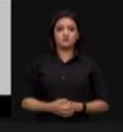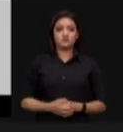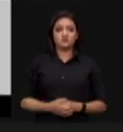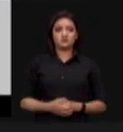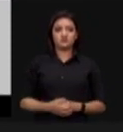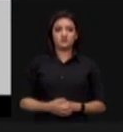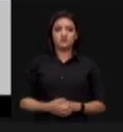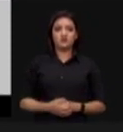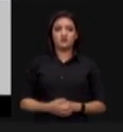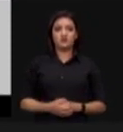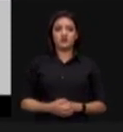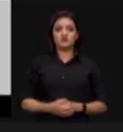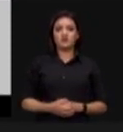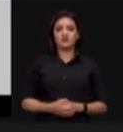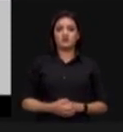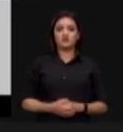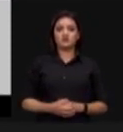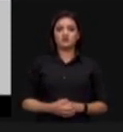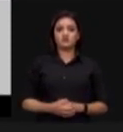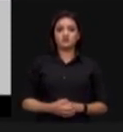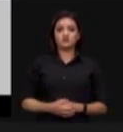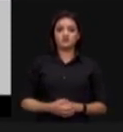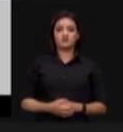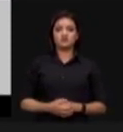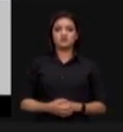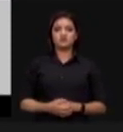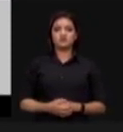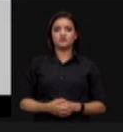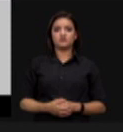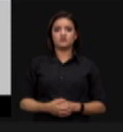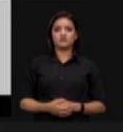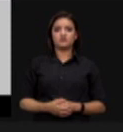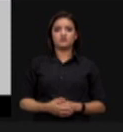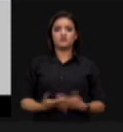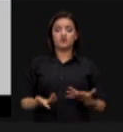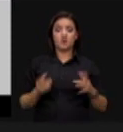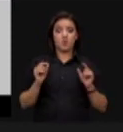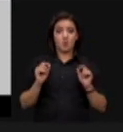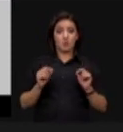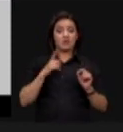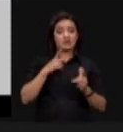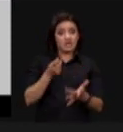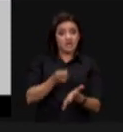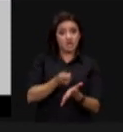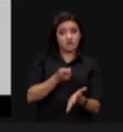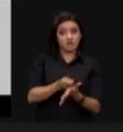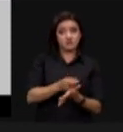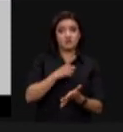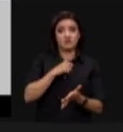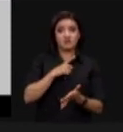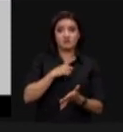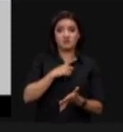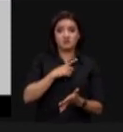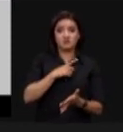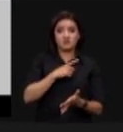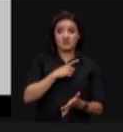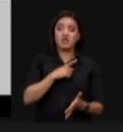excelências em seguida um slide que toca este ponto de maneira que esta rigidez garante por meio de